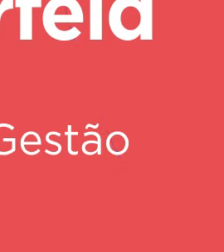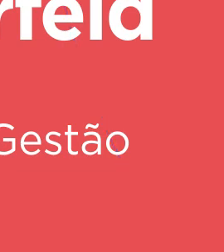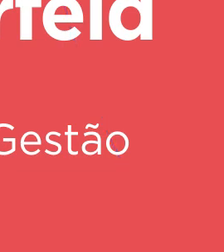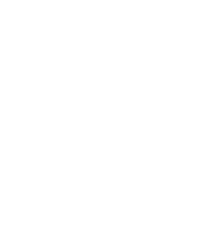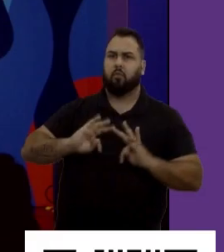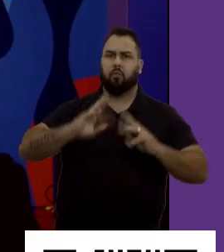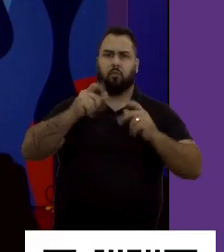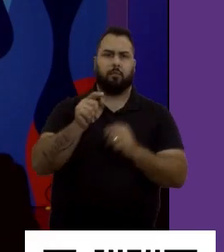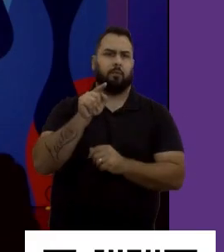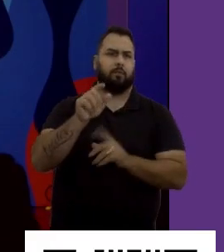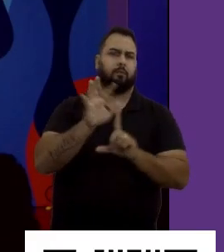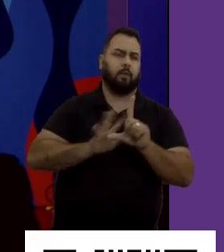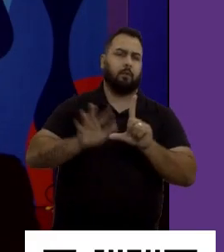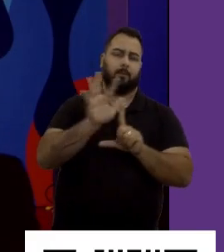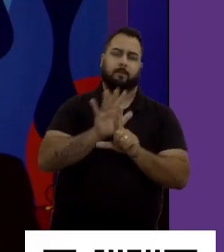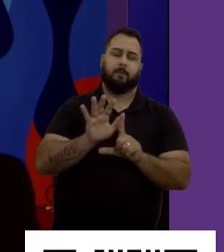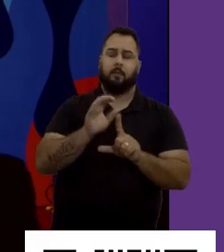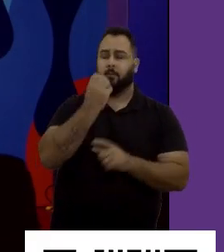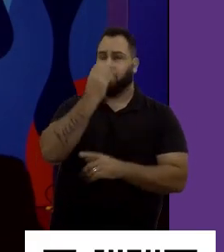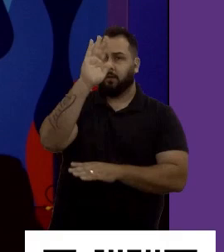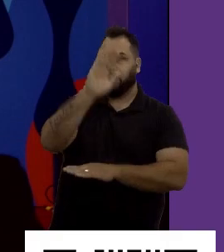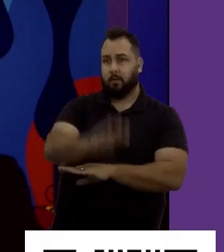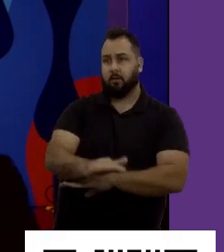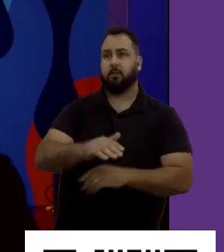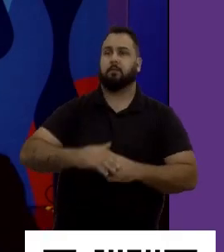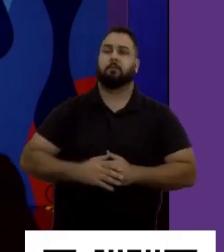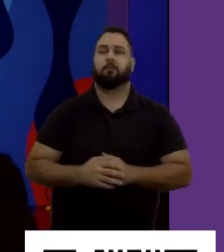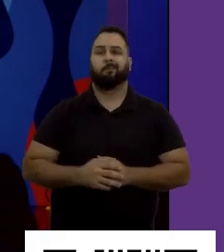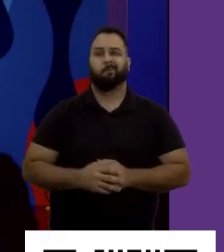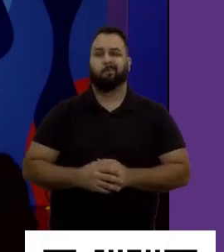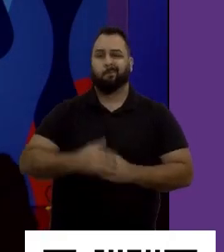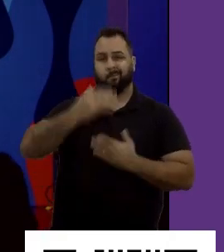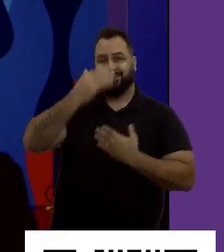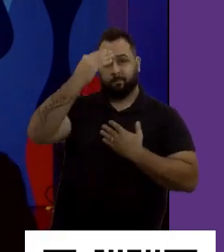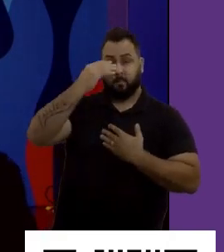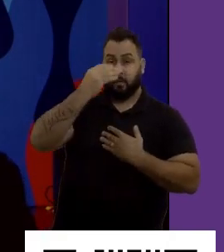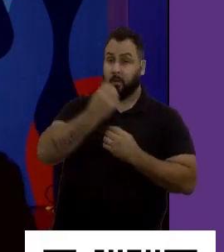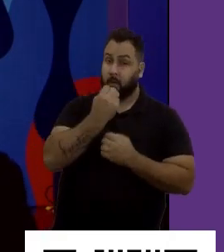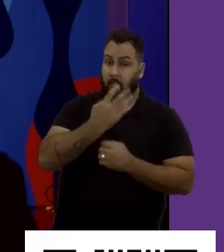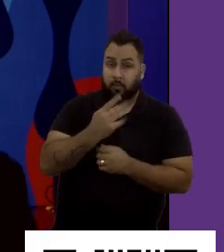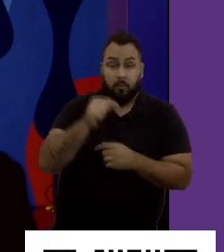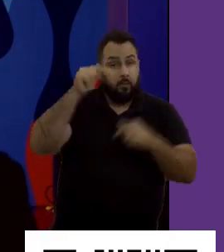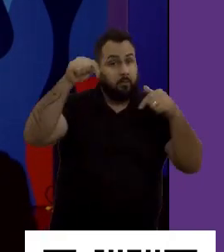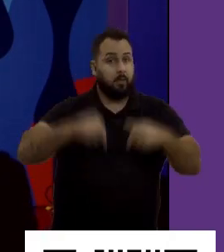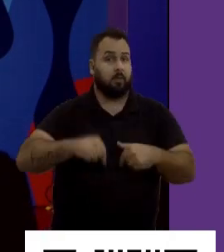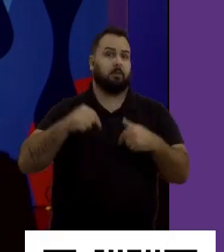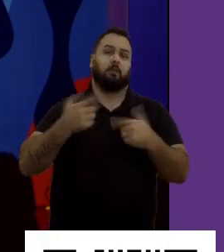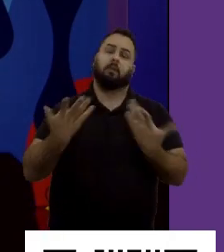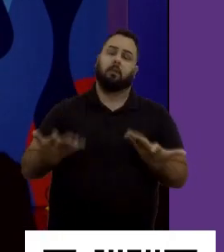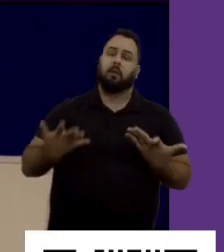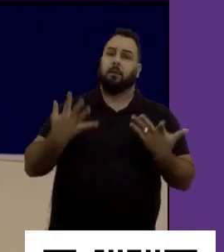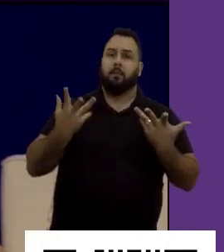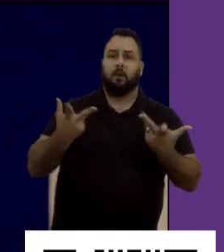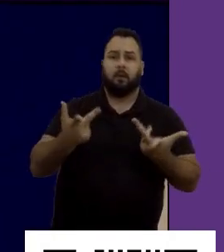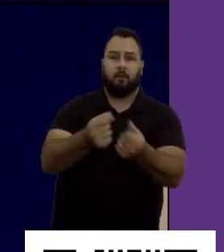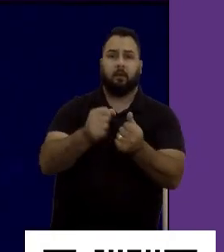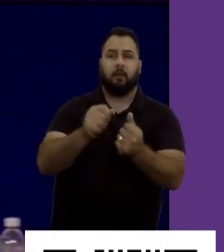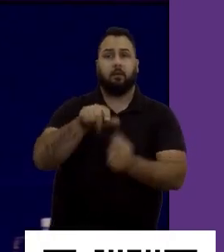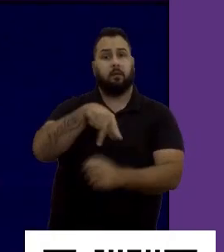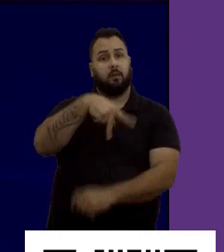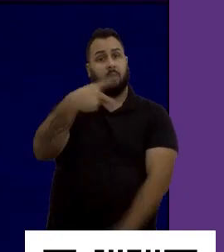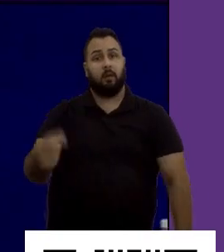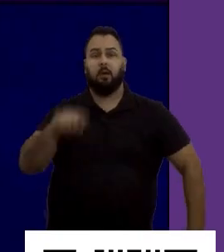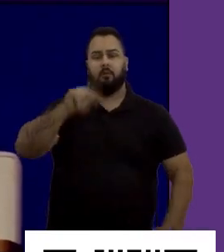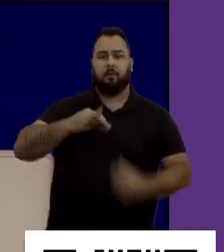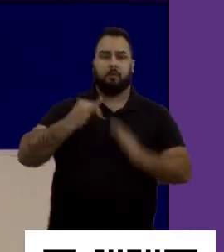Olá, boa tarde. Muito bom estar nessa casa maravilhosa. Senac é uma